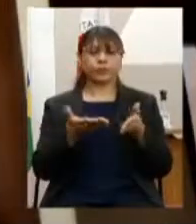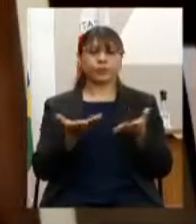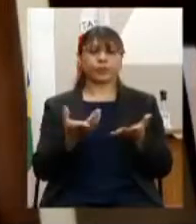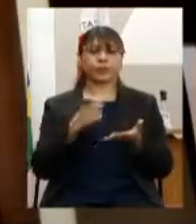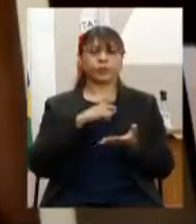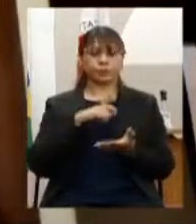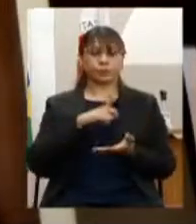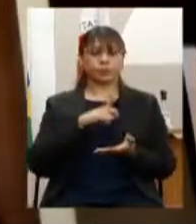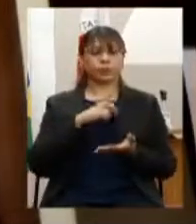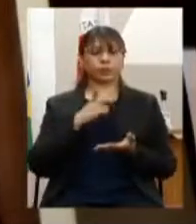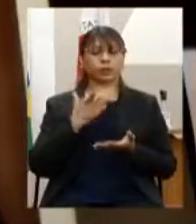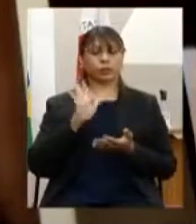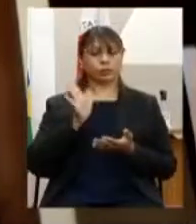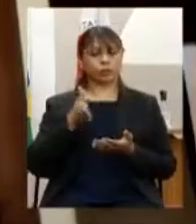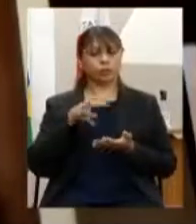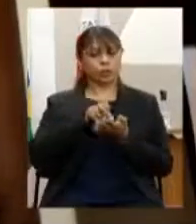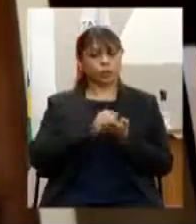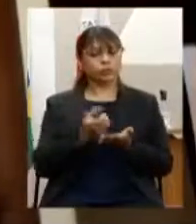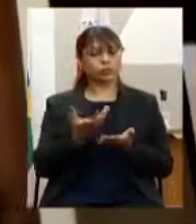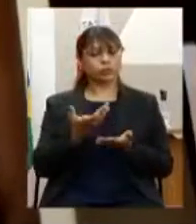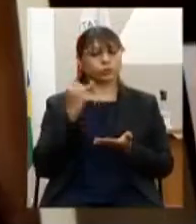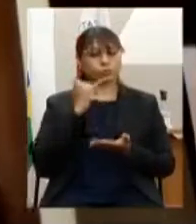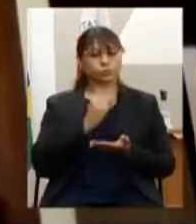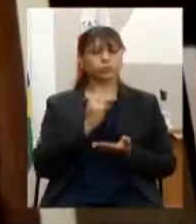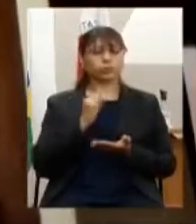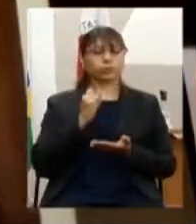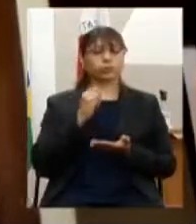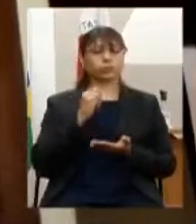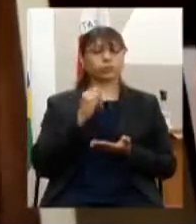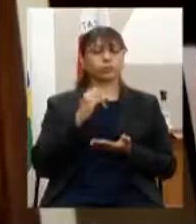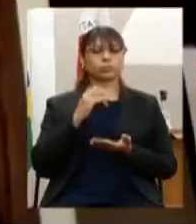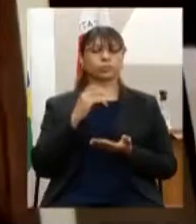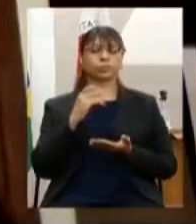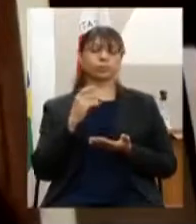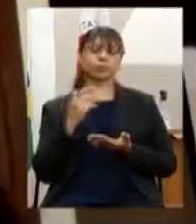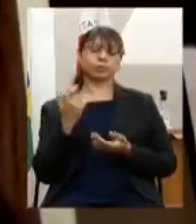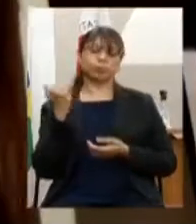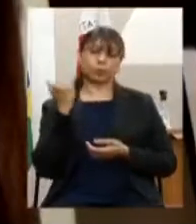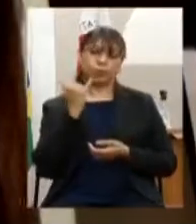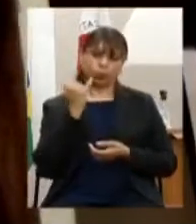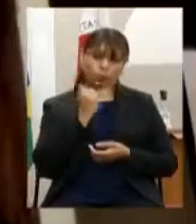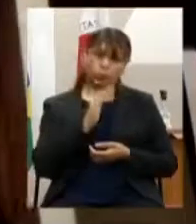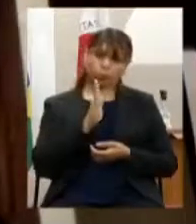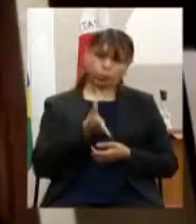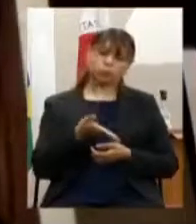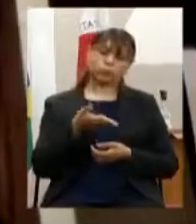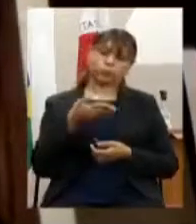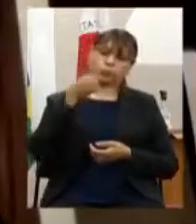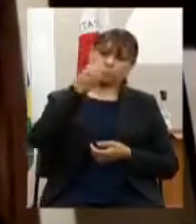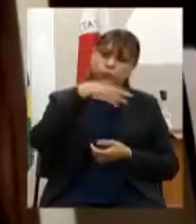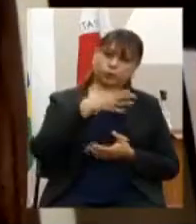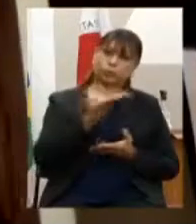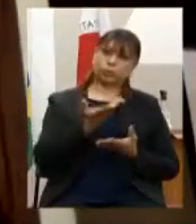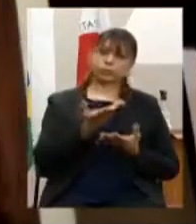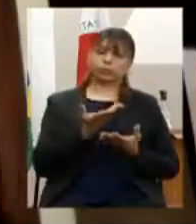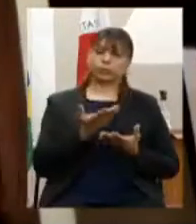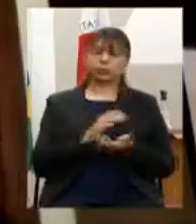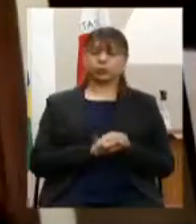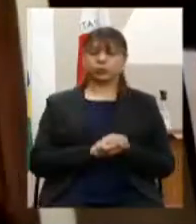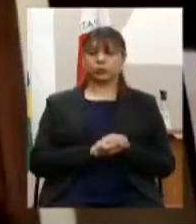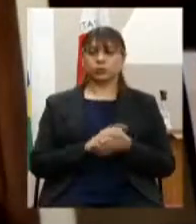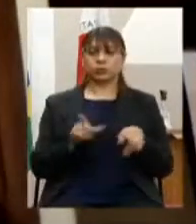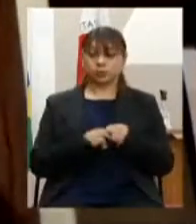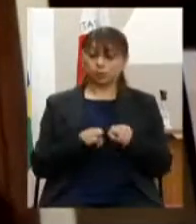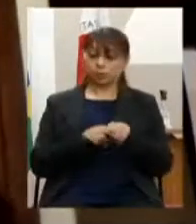denúncias de violência ou violações cometidas por agentes ou órgãos de segurança pública do estado e ao